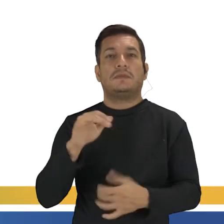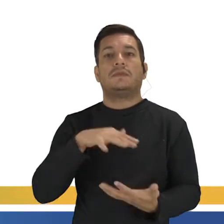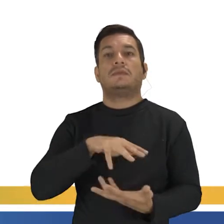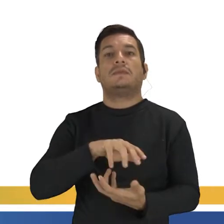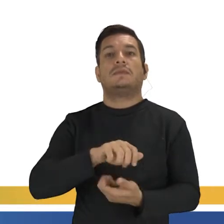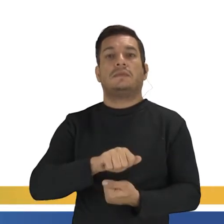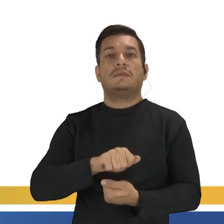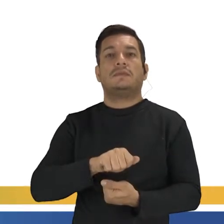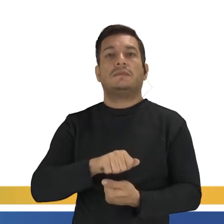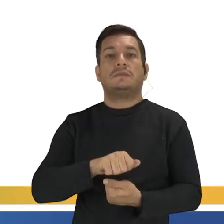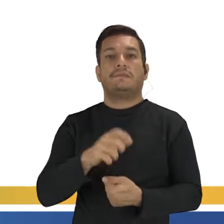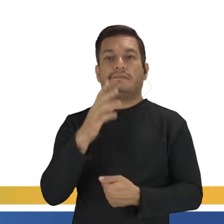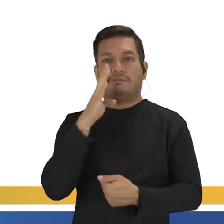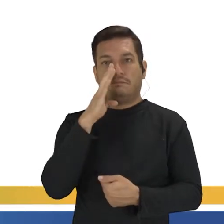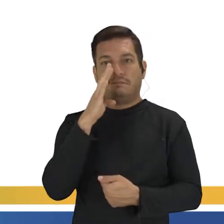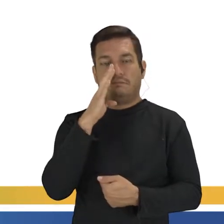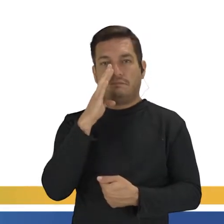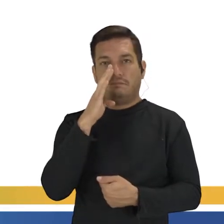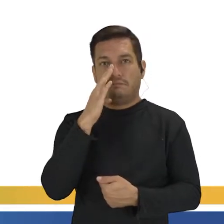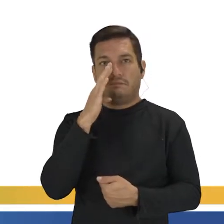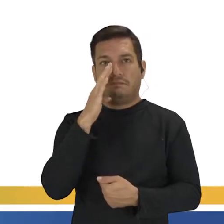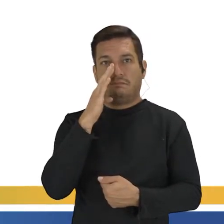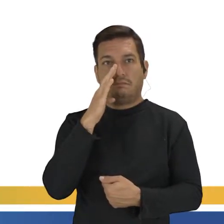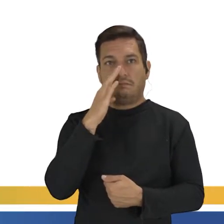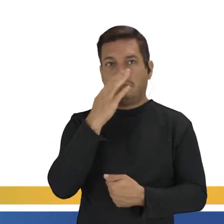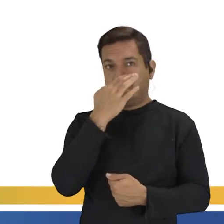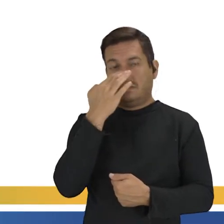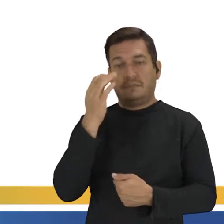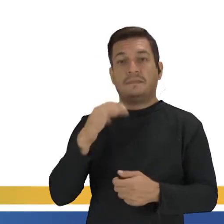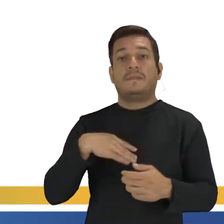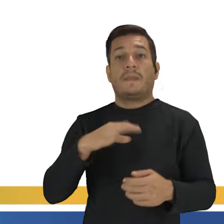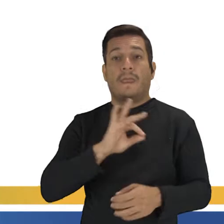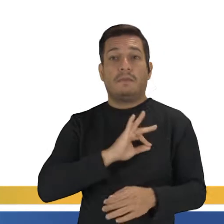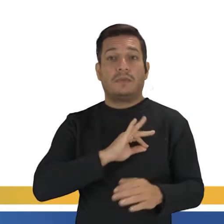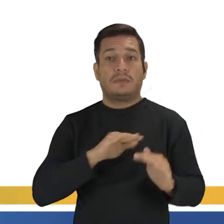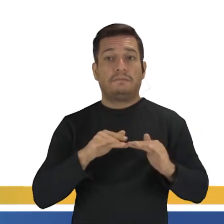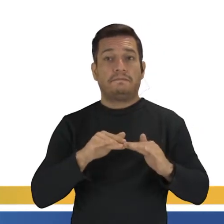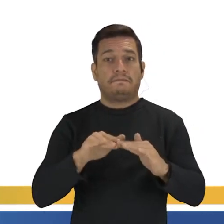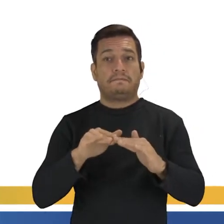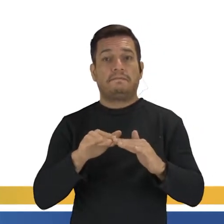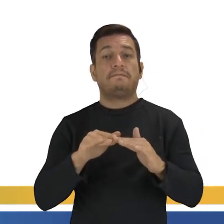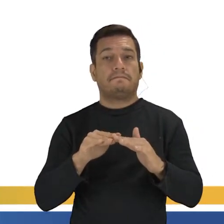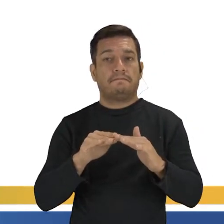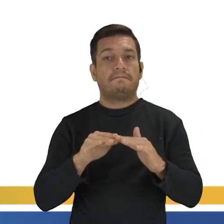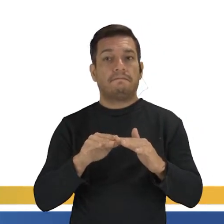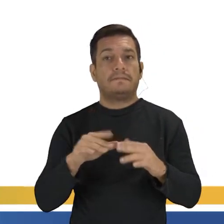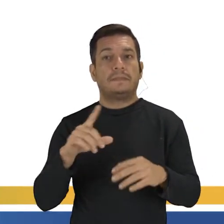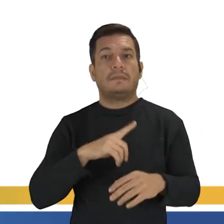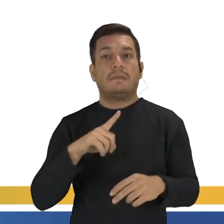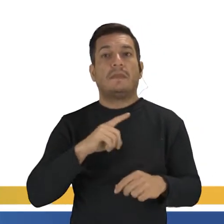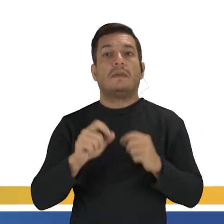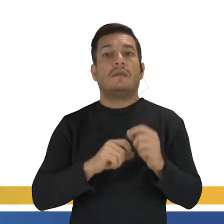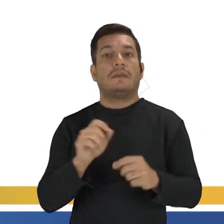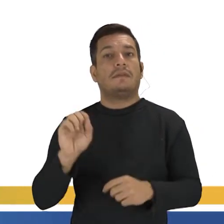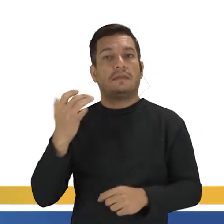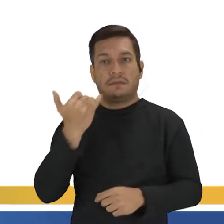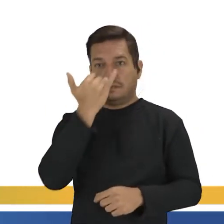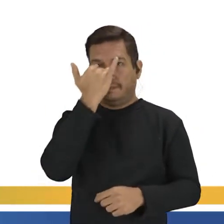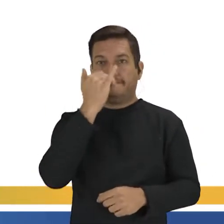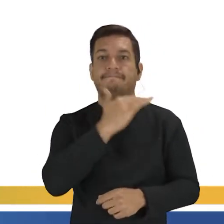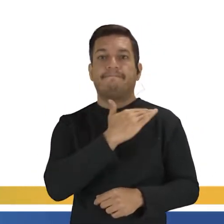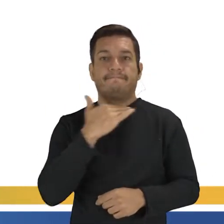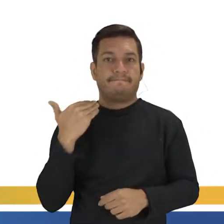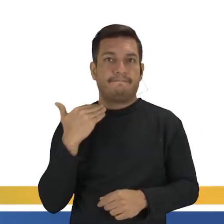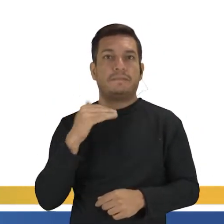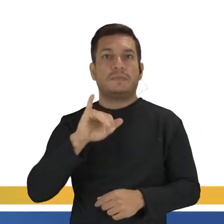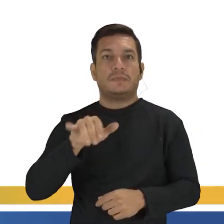mundo todo assistiu, né? Essa abordagem policial e aí que teve como consequência a